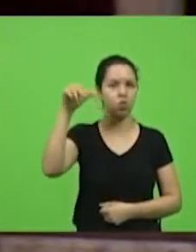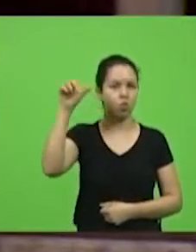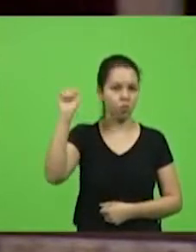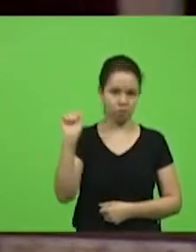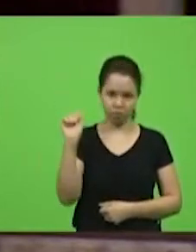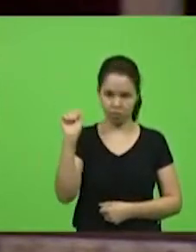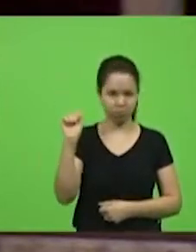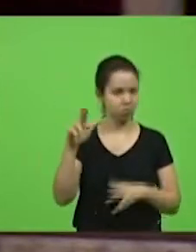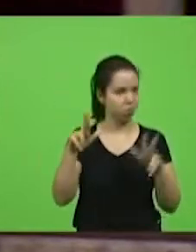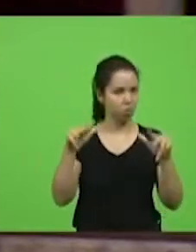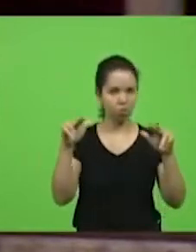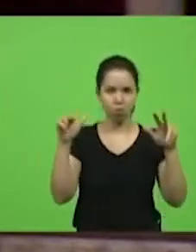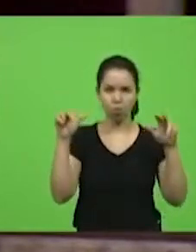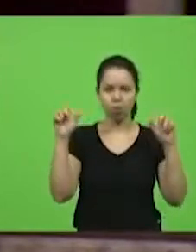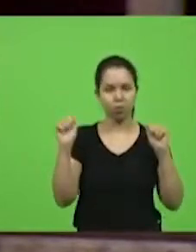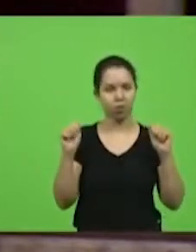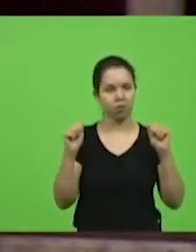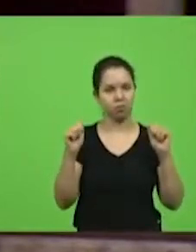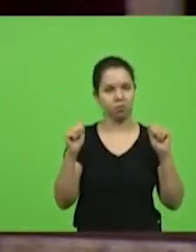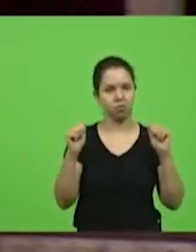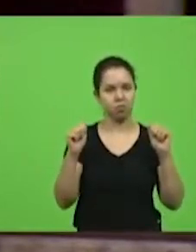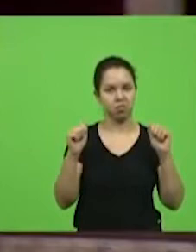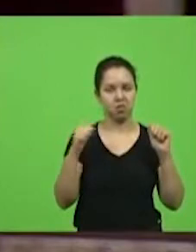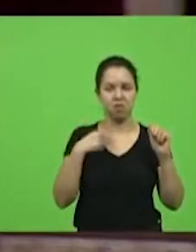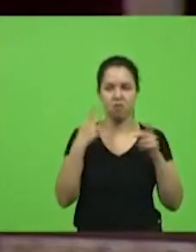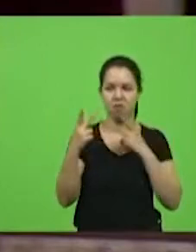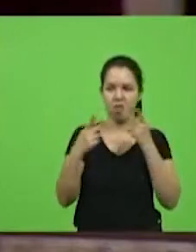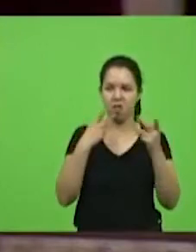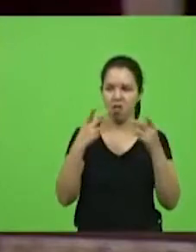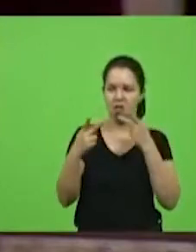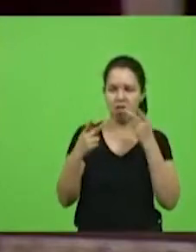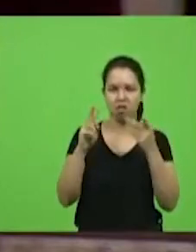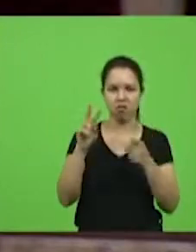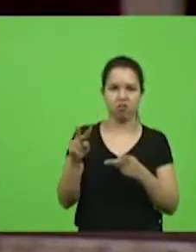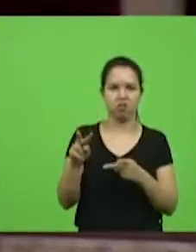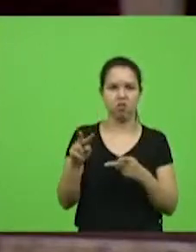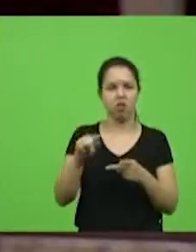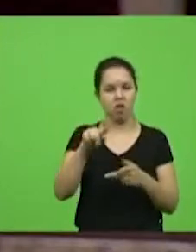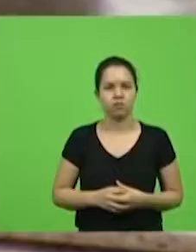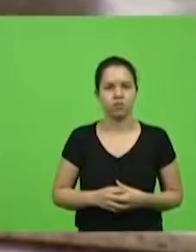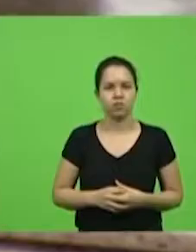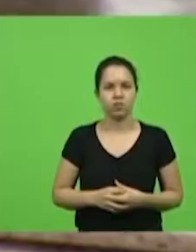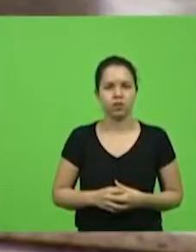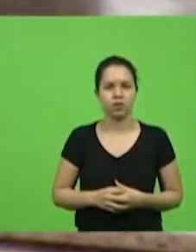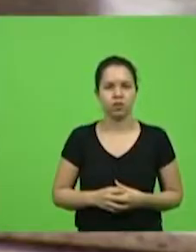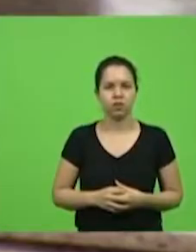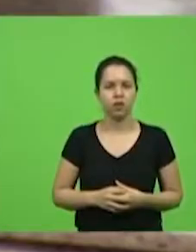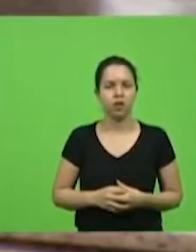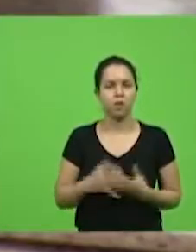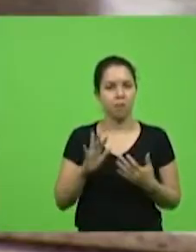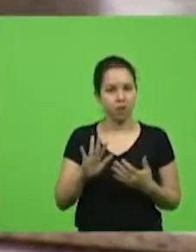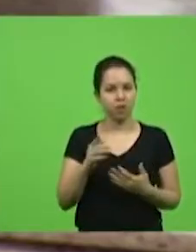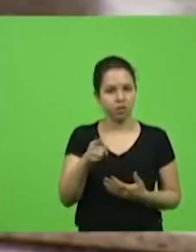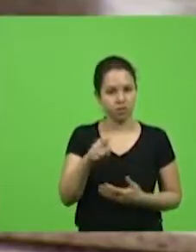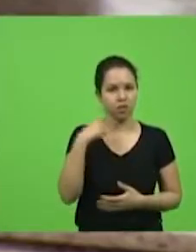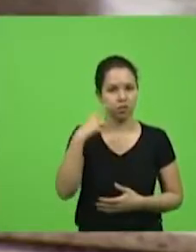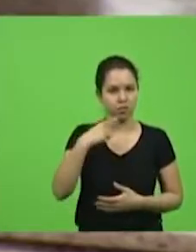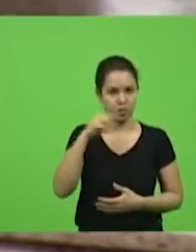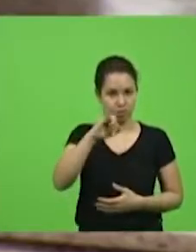ouvi falar de qualquer deslize deste homem público. Deputado Júlio Garcia,